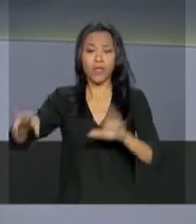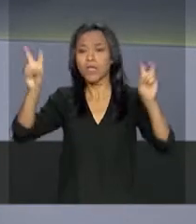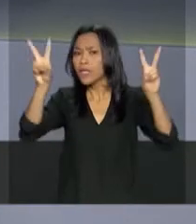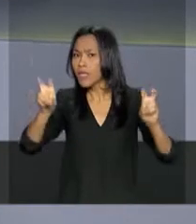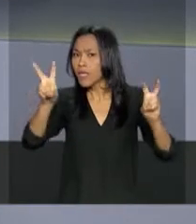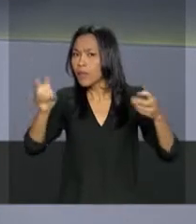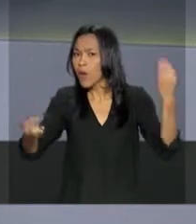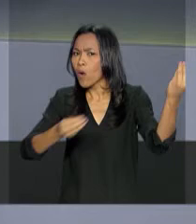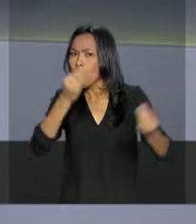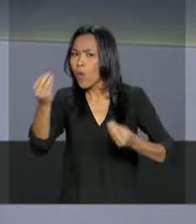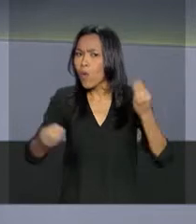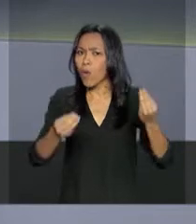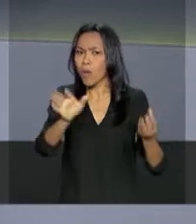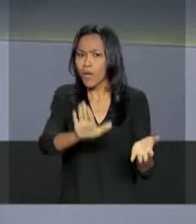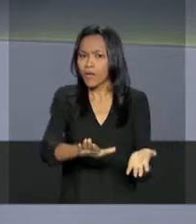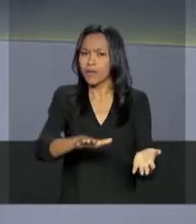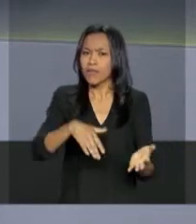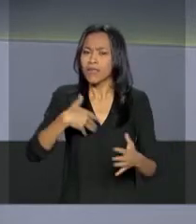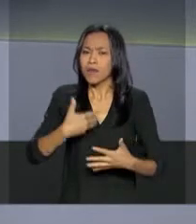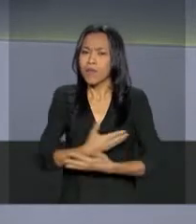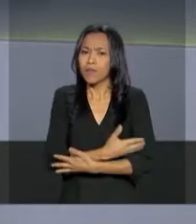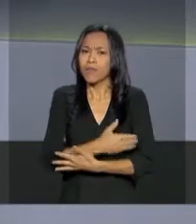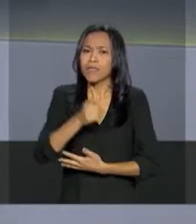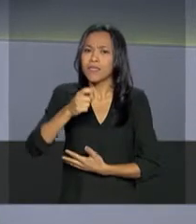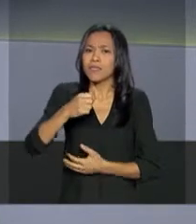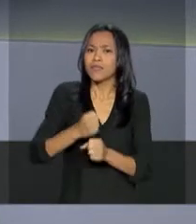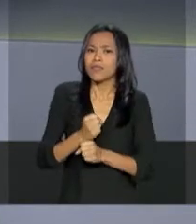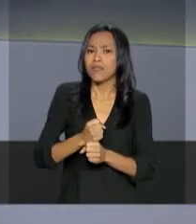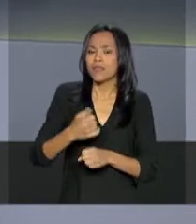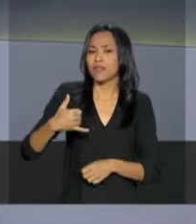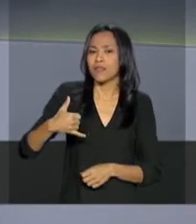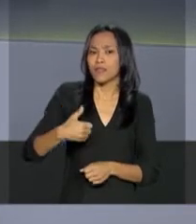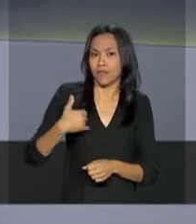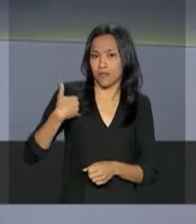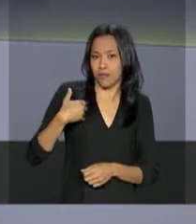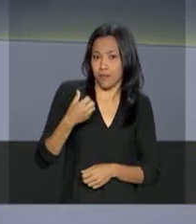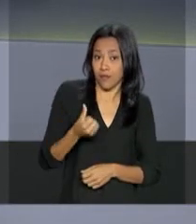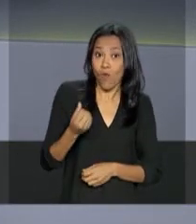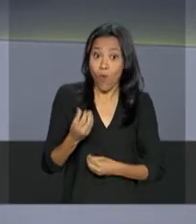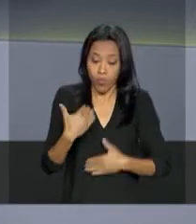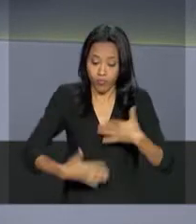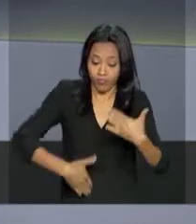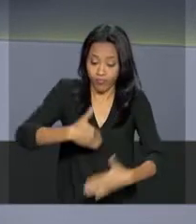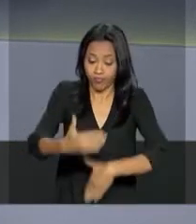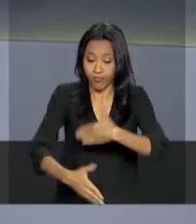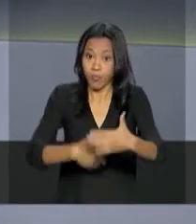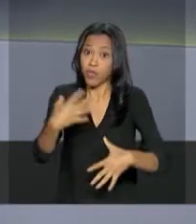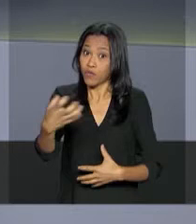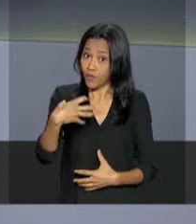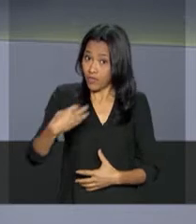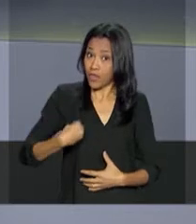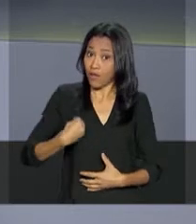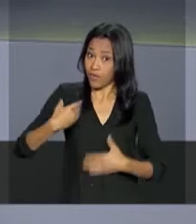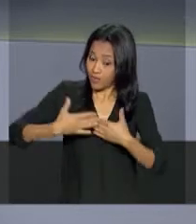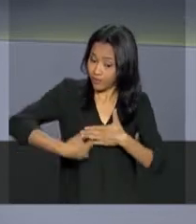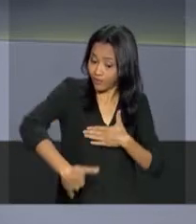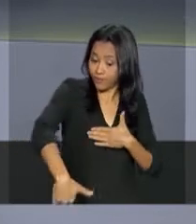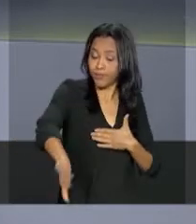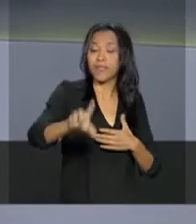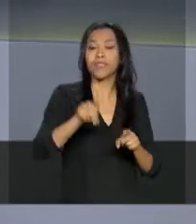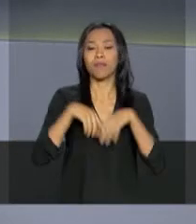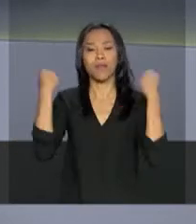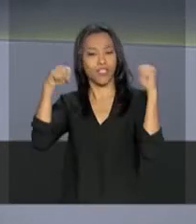como o desenvolvimento da criança nos primeiros 6 anos pode influenciar o resto da vida e também os benefícios da